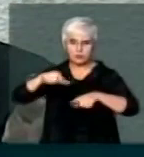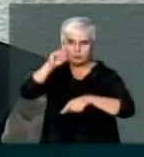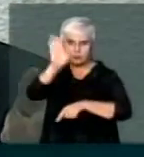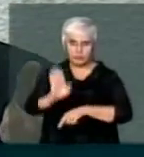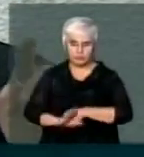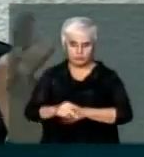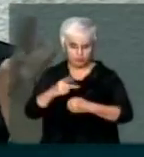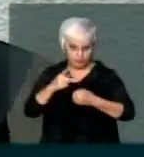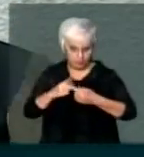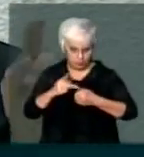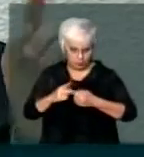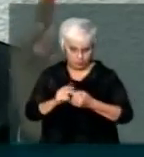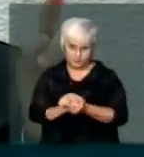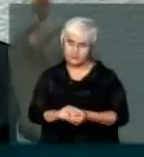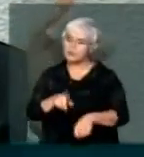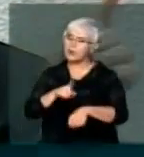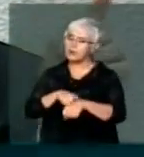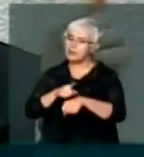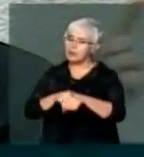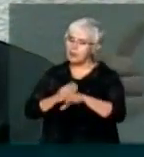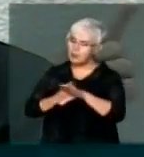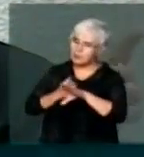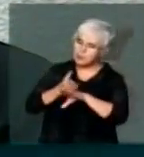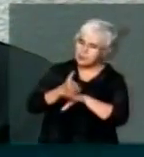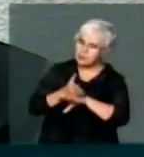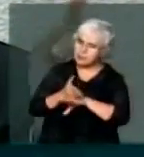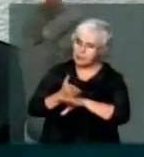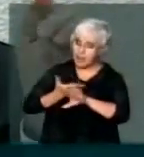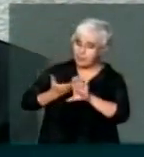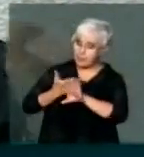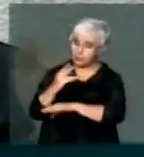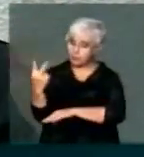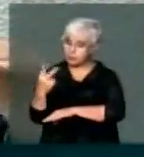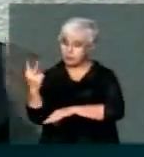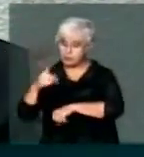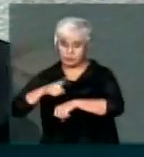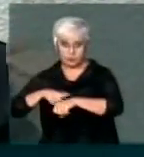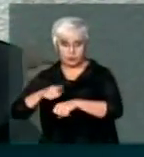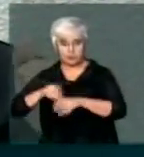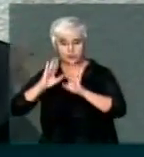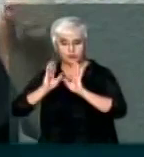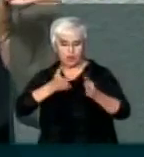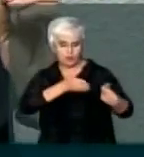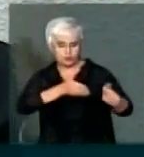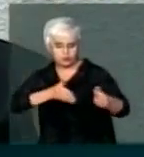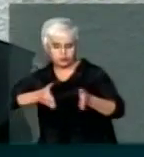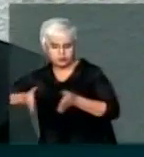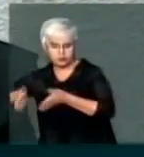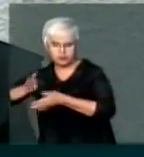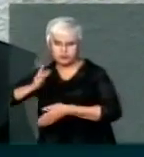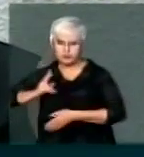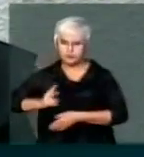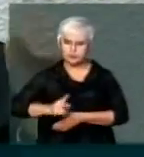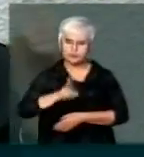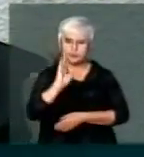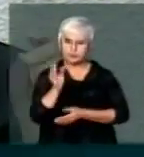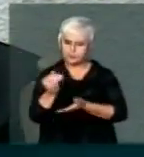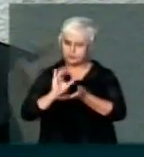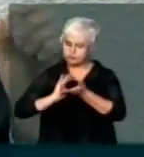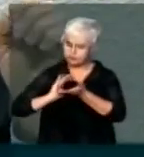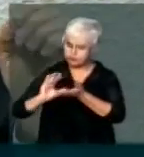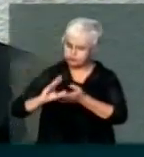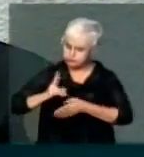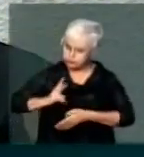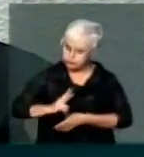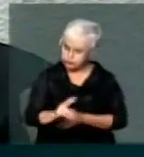de petróleo. Quando entra a aprovação da segunda fase, já estavam em pleno andamento os investimentos, já